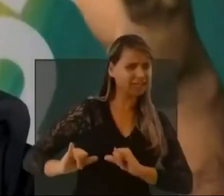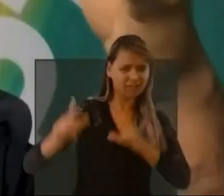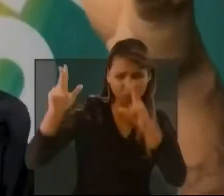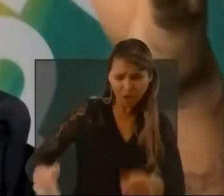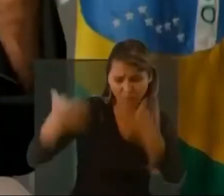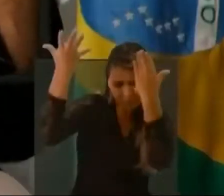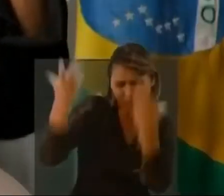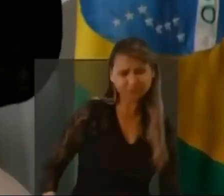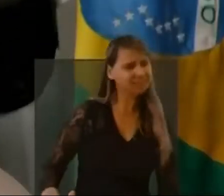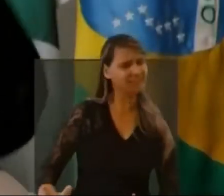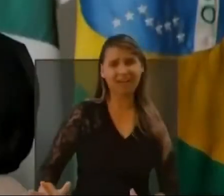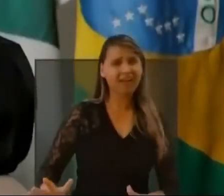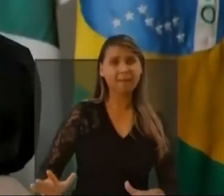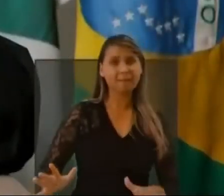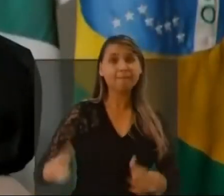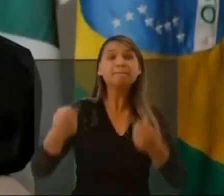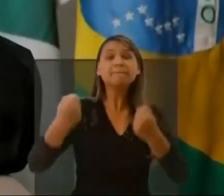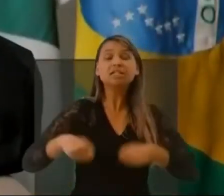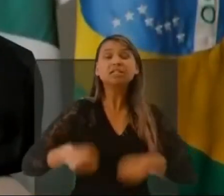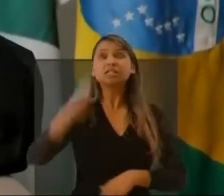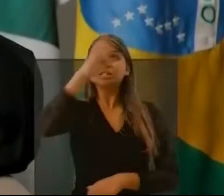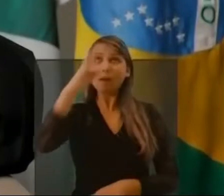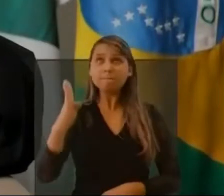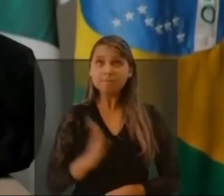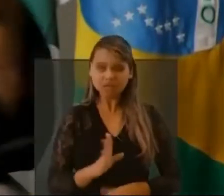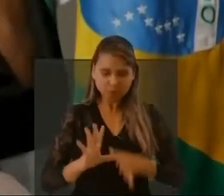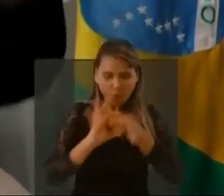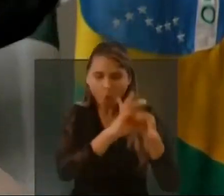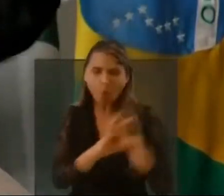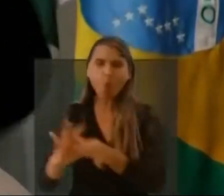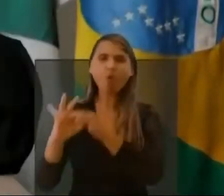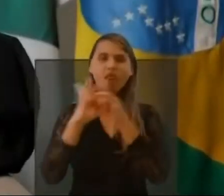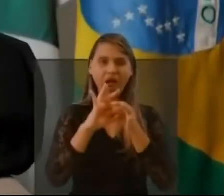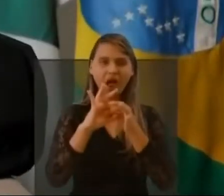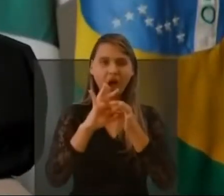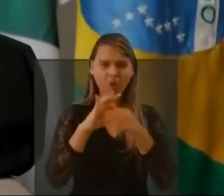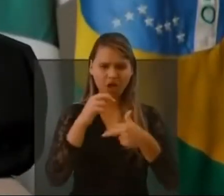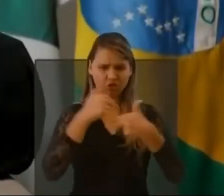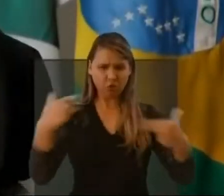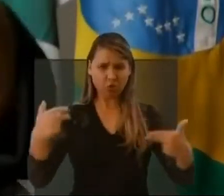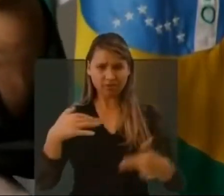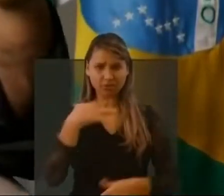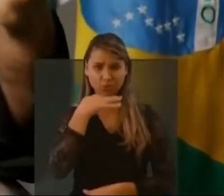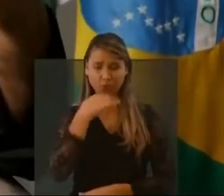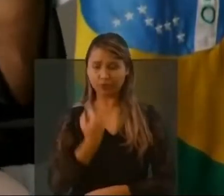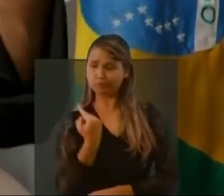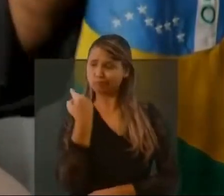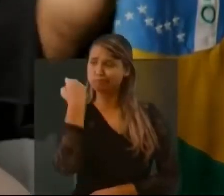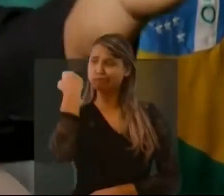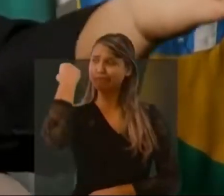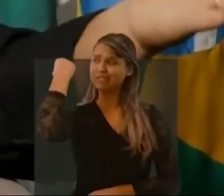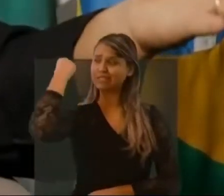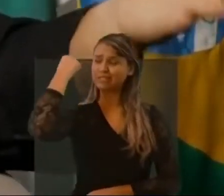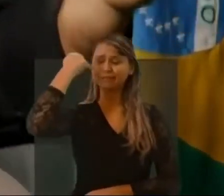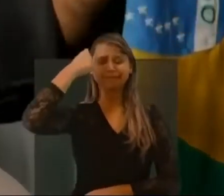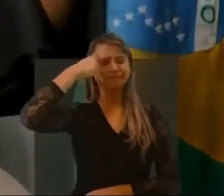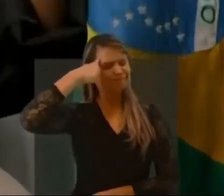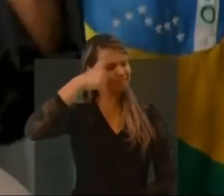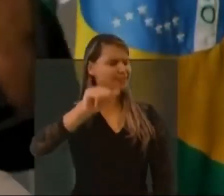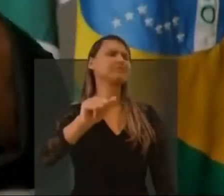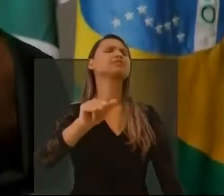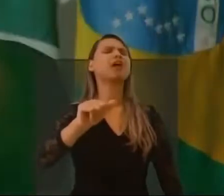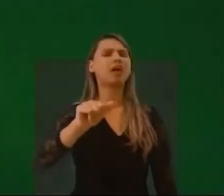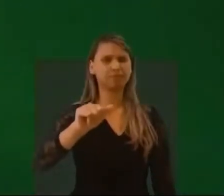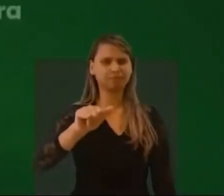precisamos unir esse país cristão para a gente evitar com que esses males que nós já vimos e não